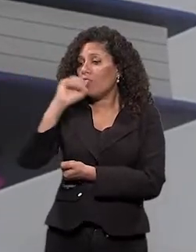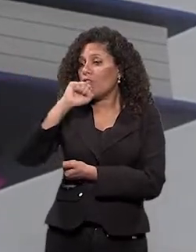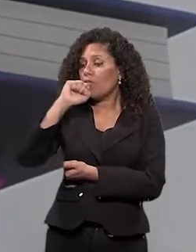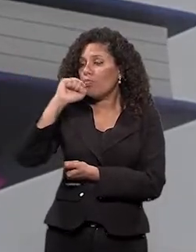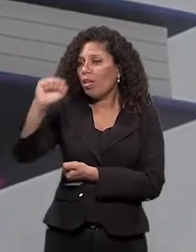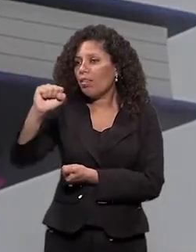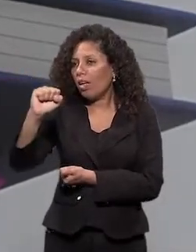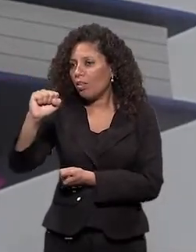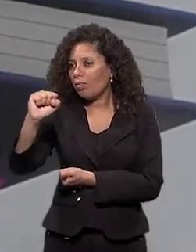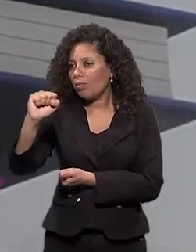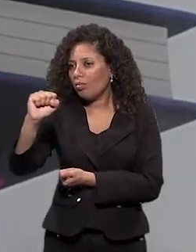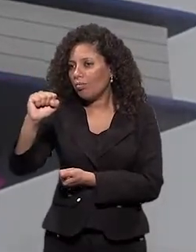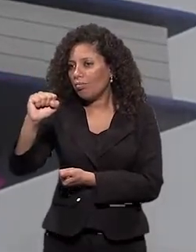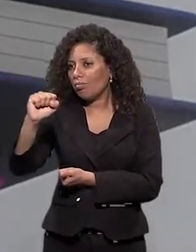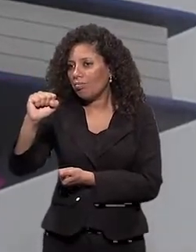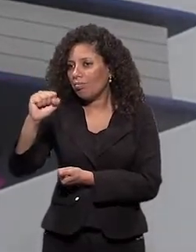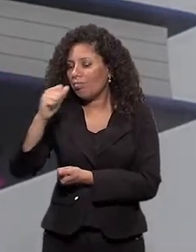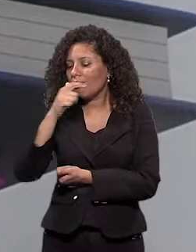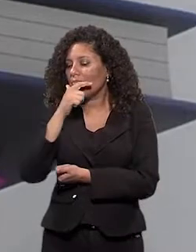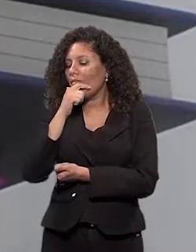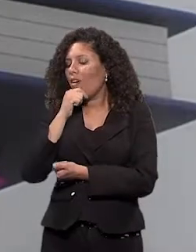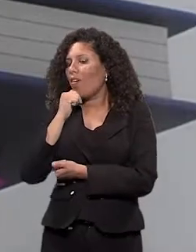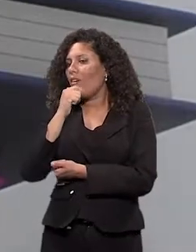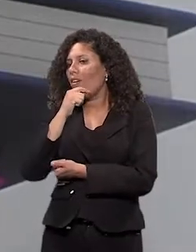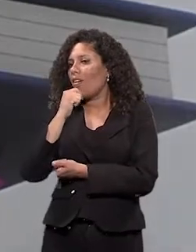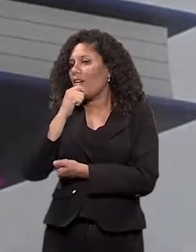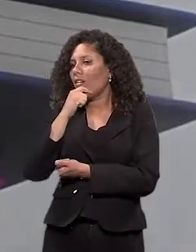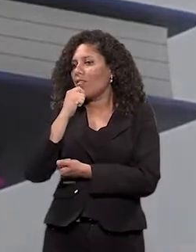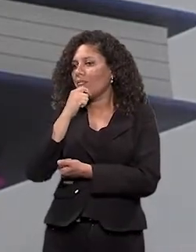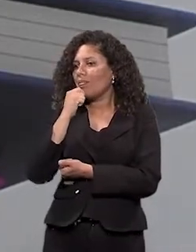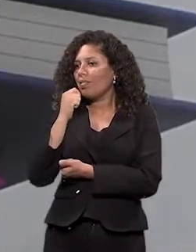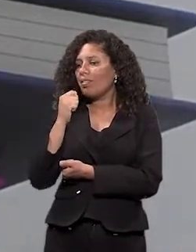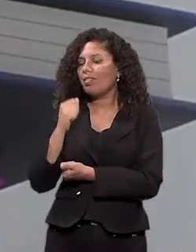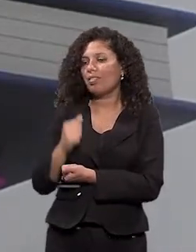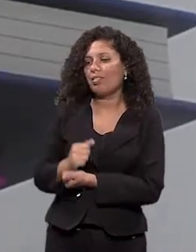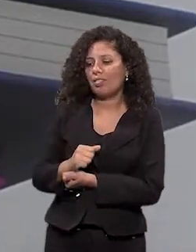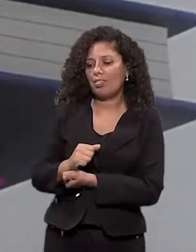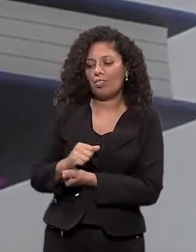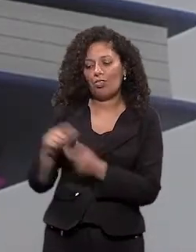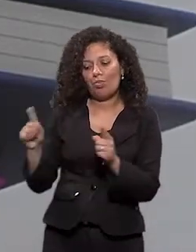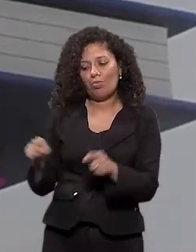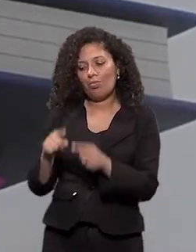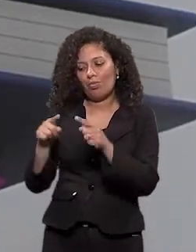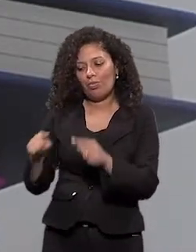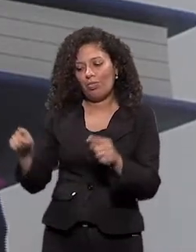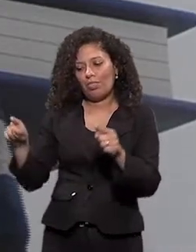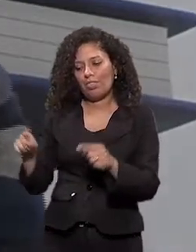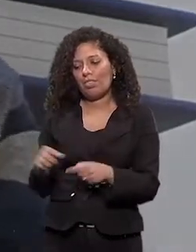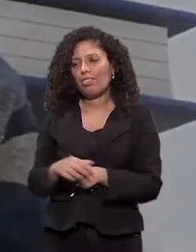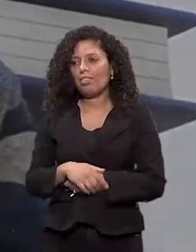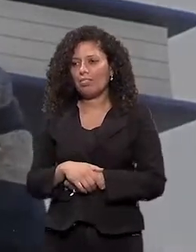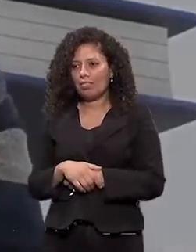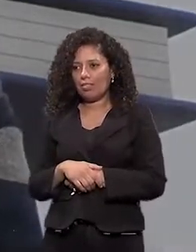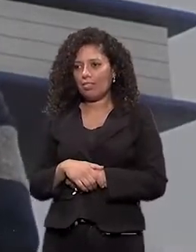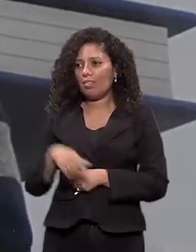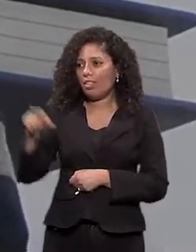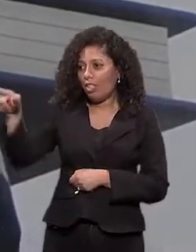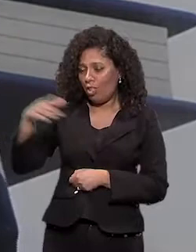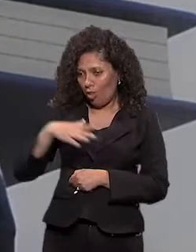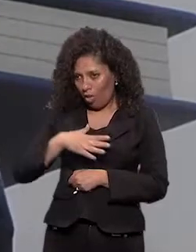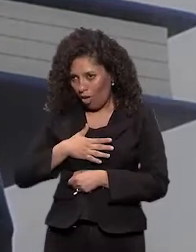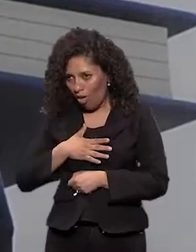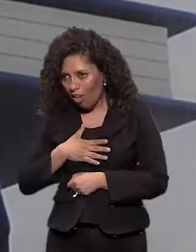Detonautas. E a primeira coisa que eu cheguei foi isso. Ai, você gosta de rock? Eu falei, gosto. Então, ele que matou o cara da tua banda.